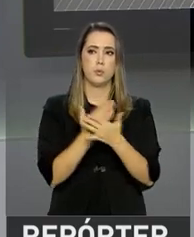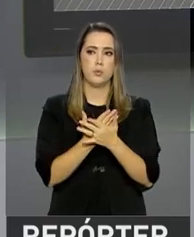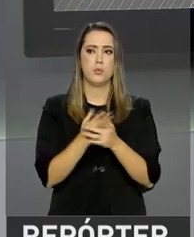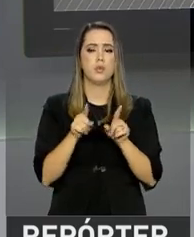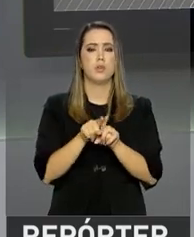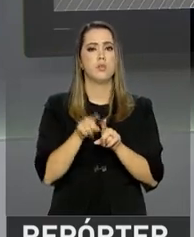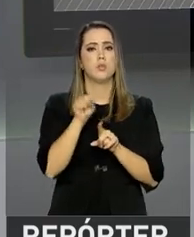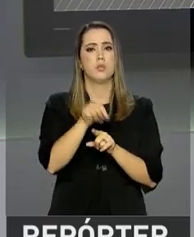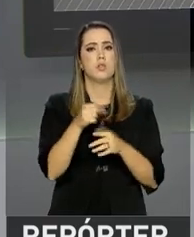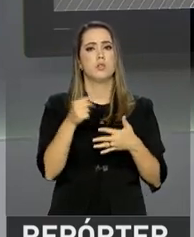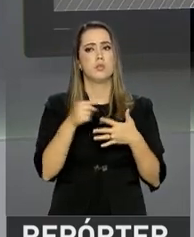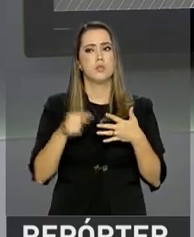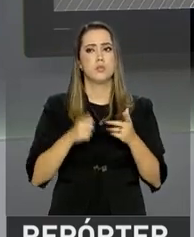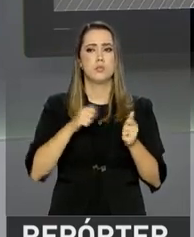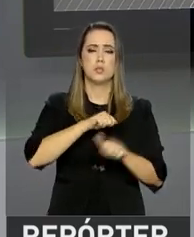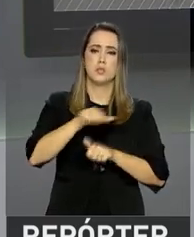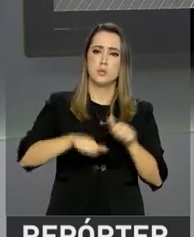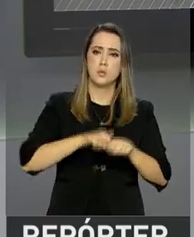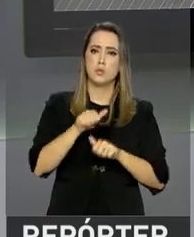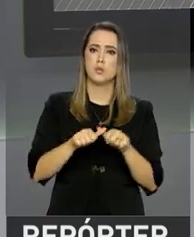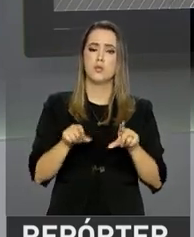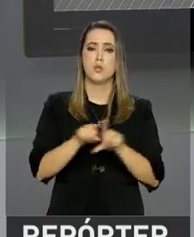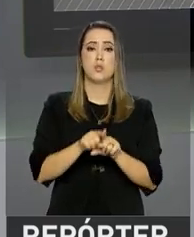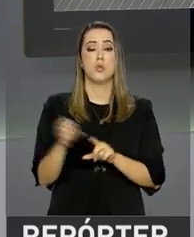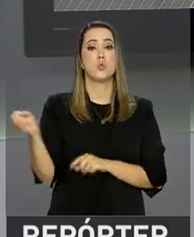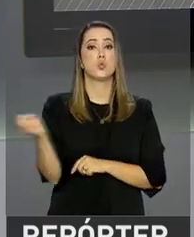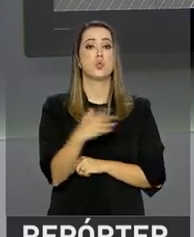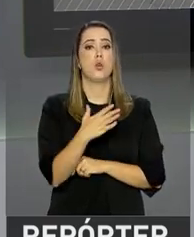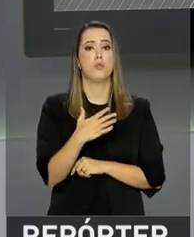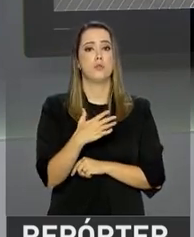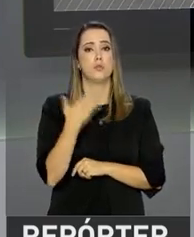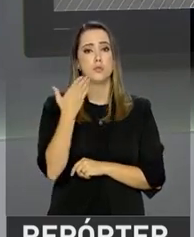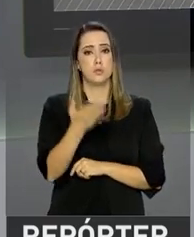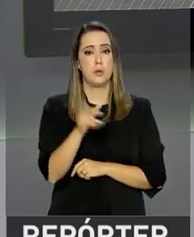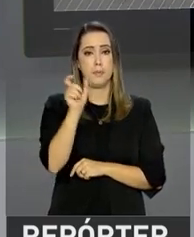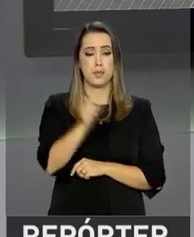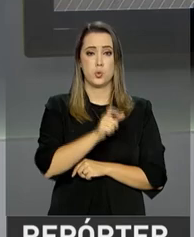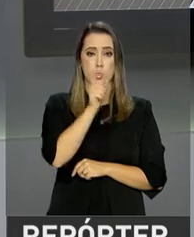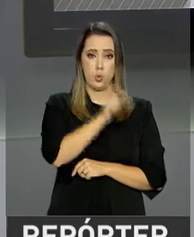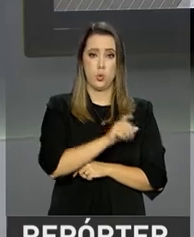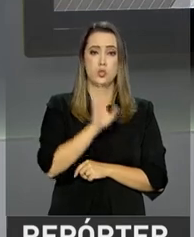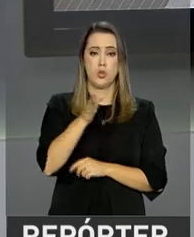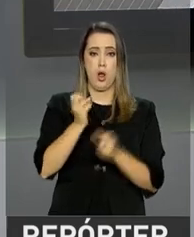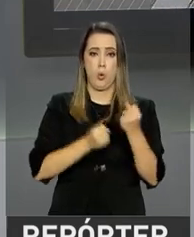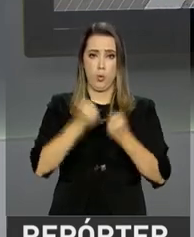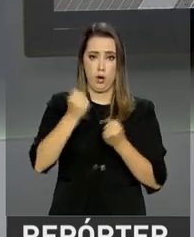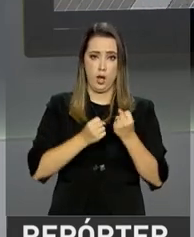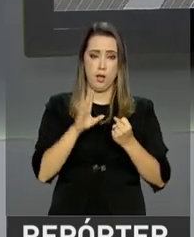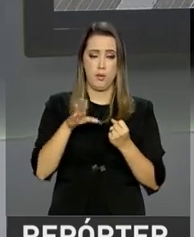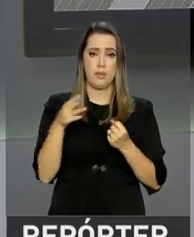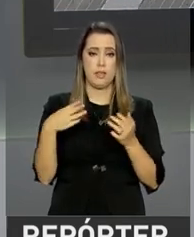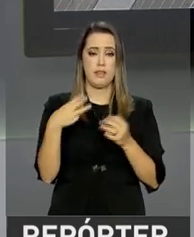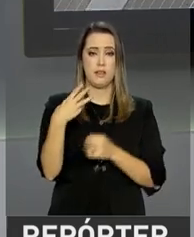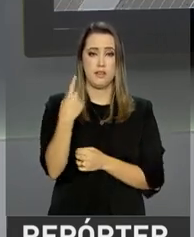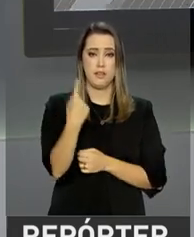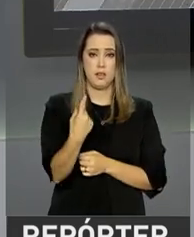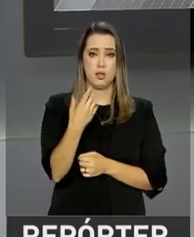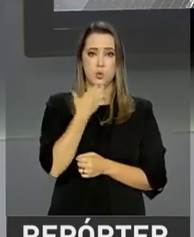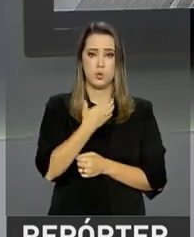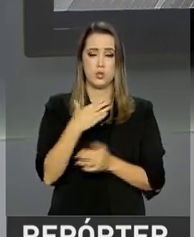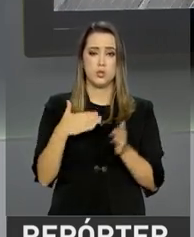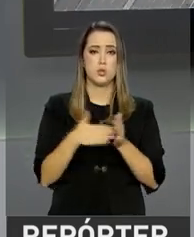Entre os carros que terão que fazer a troca estão os zero quilômetro. Proprietários de veículos usados terão até 31 de dezembro de